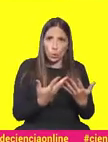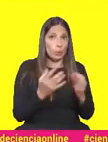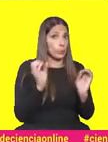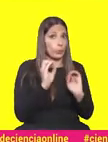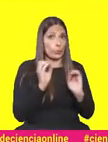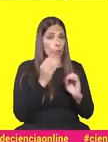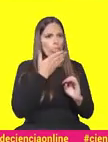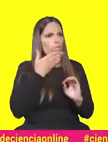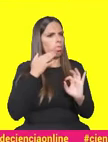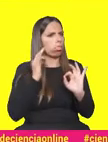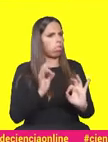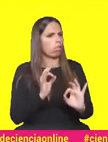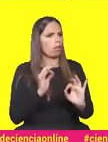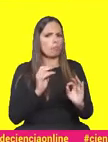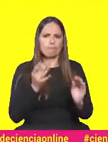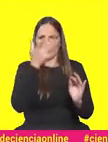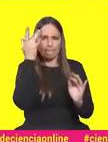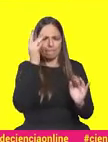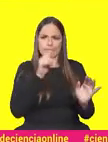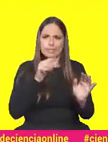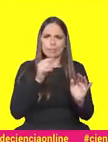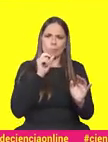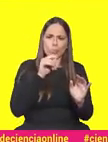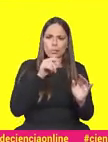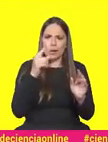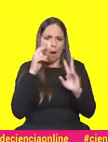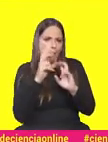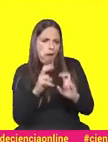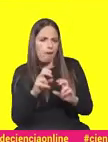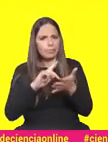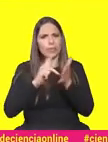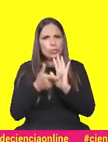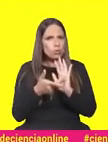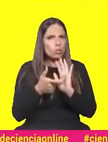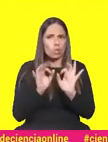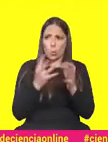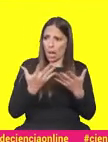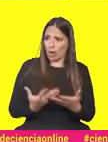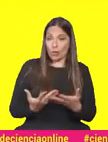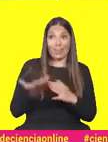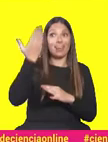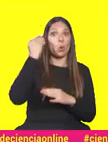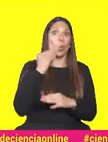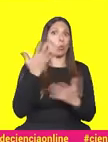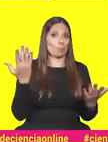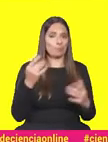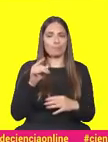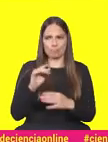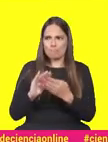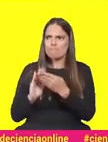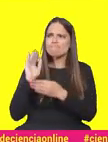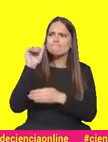usabilidade a poder usar tão facilmente as tecnologias como fazemos hoje em dia. Portanto, Susana, demos um salto